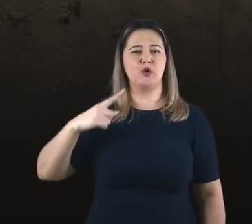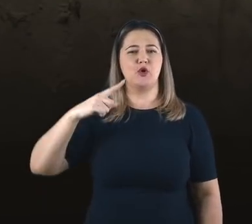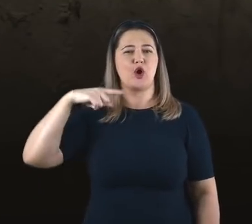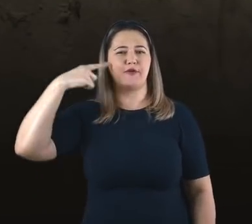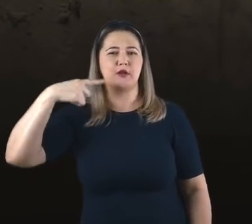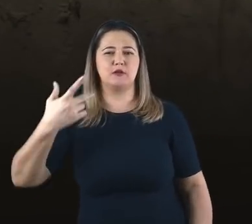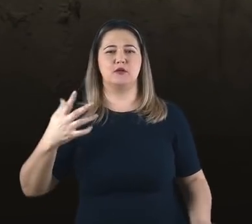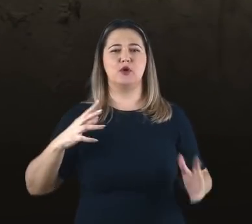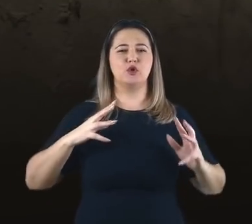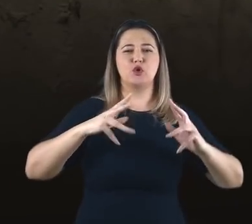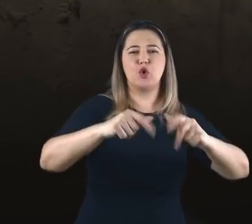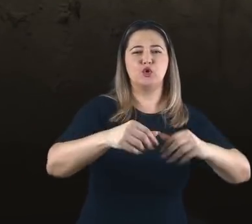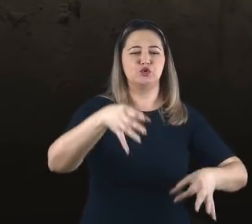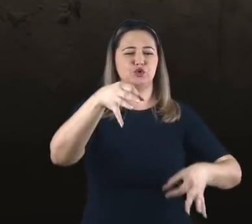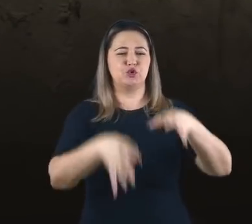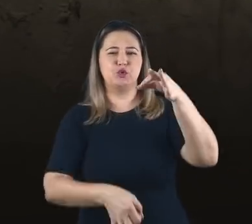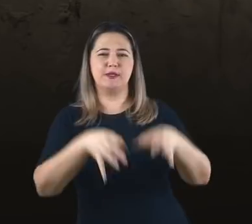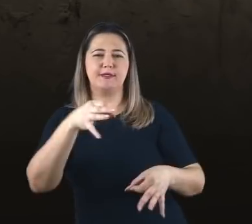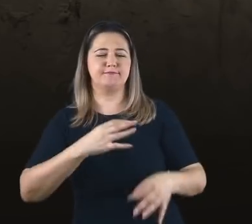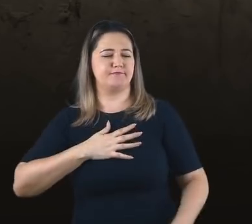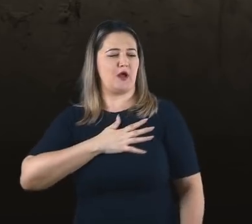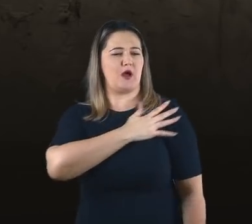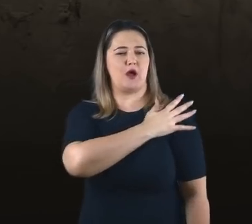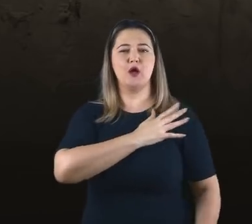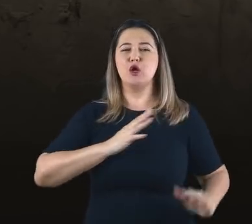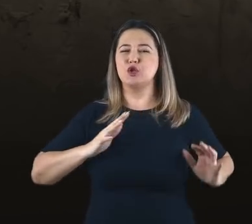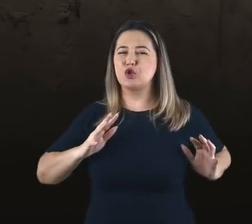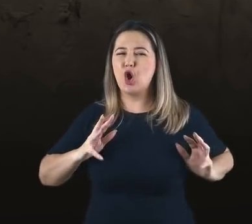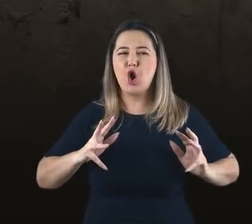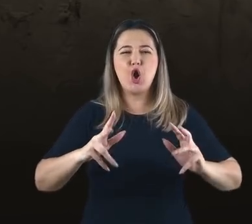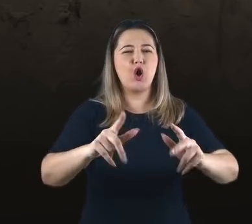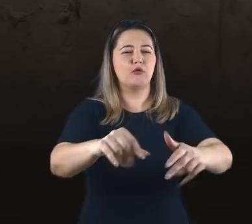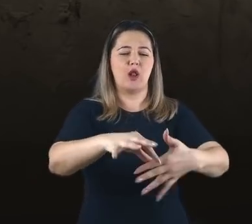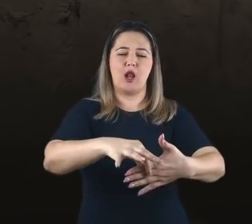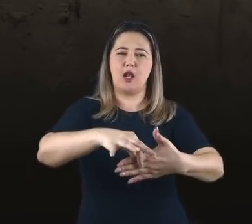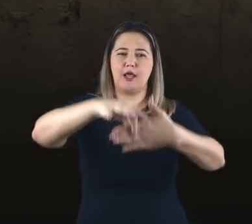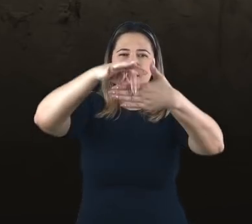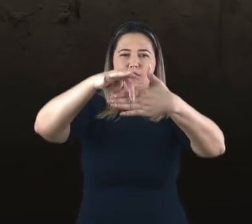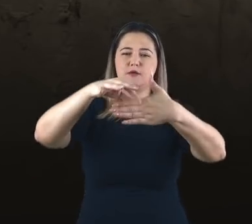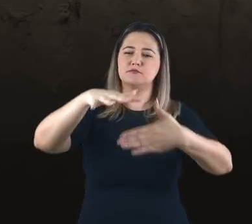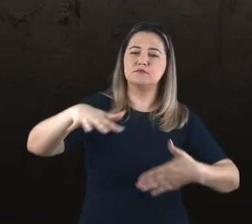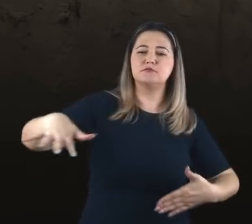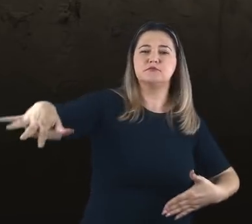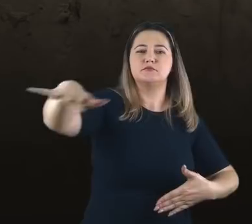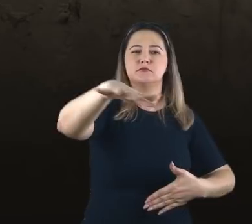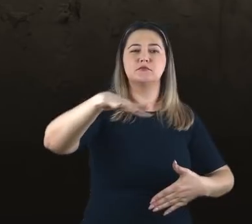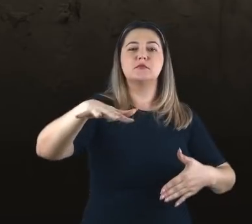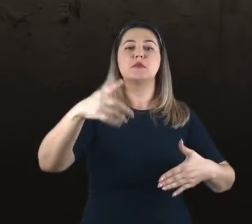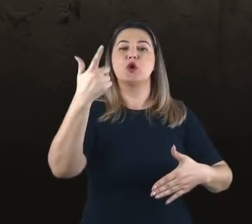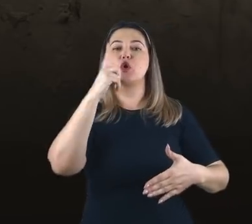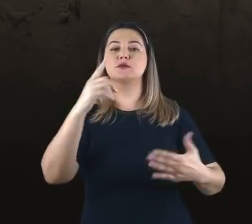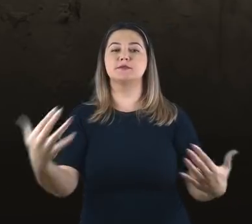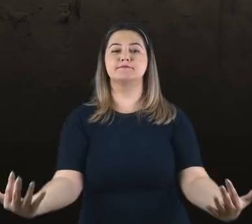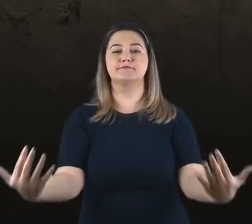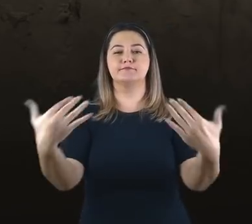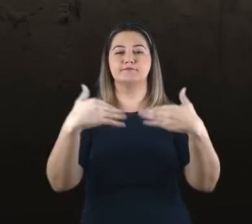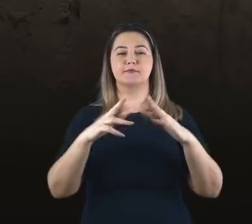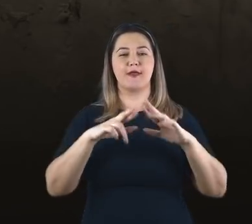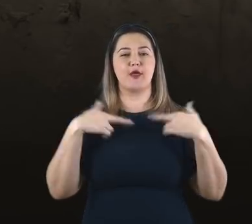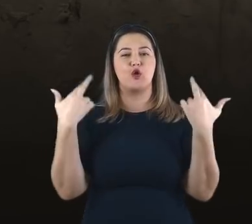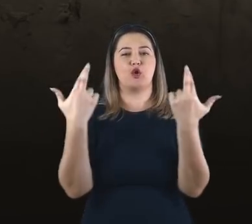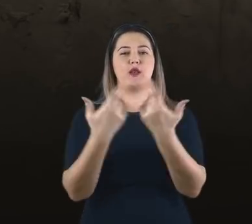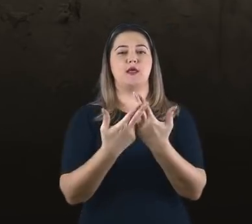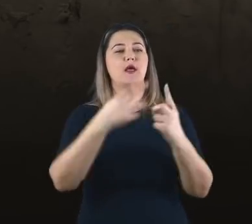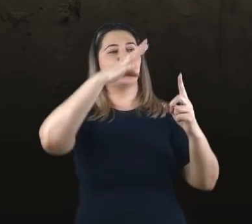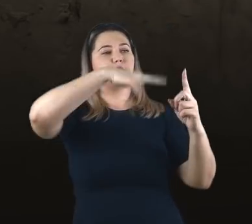conselheiros, tesoureiros, juízes, magistrados e todos os outros oficiais da província para reunir-se para a dedicação da imagem